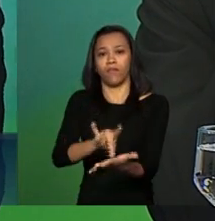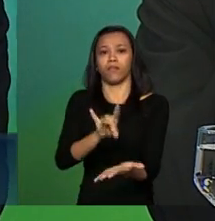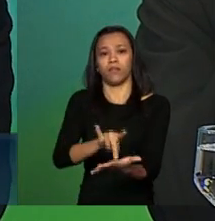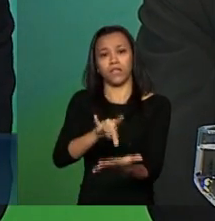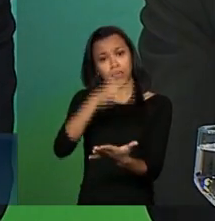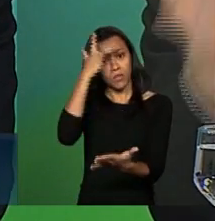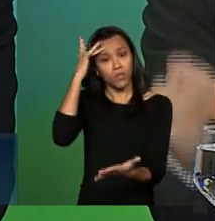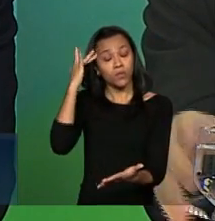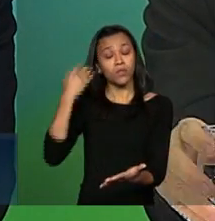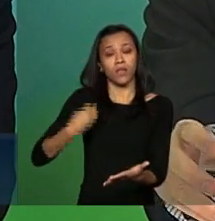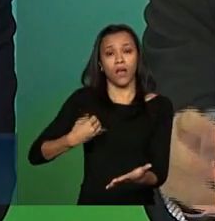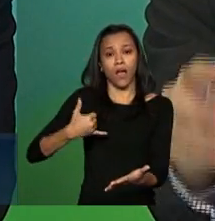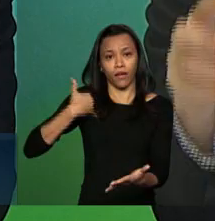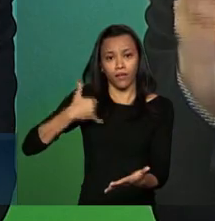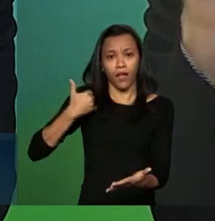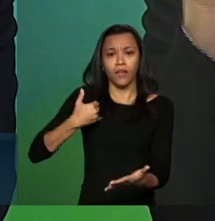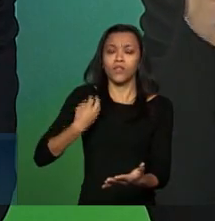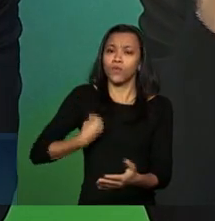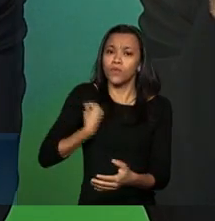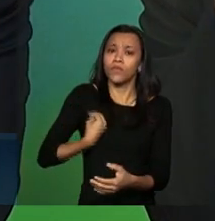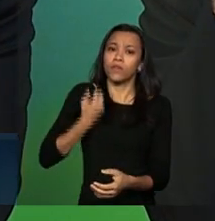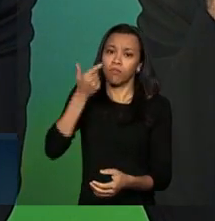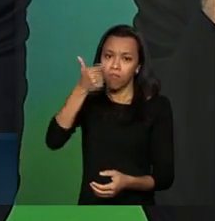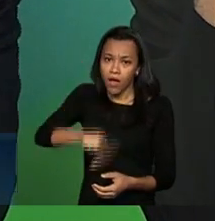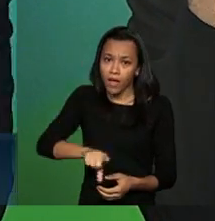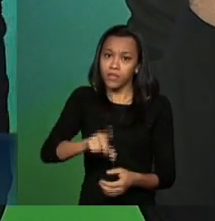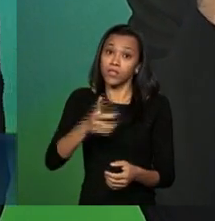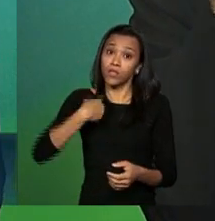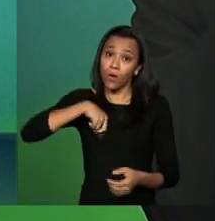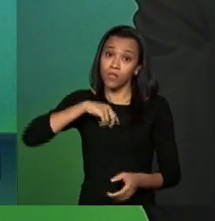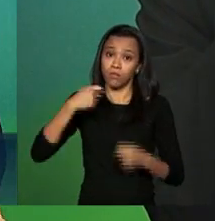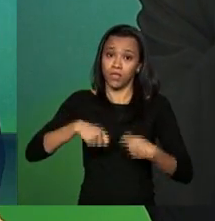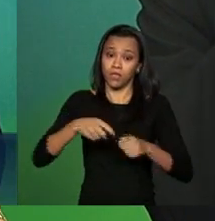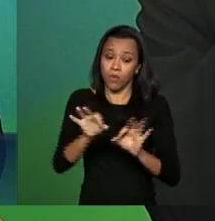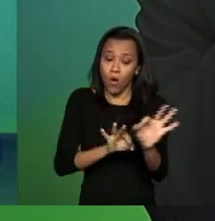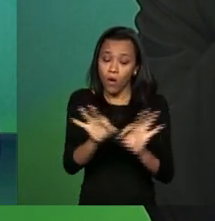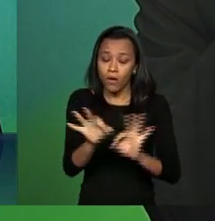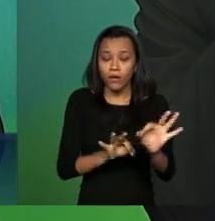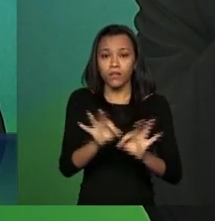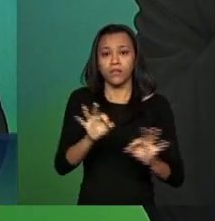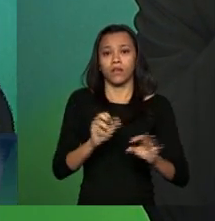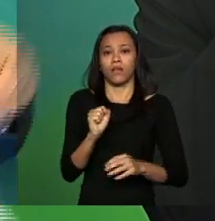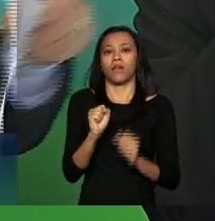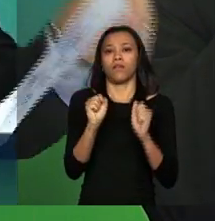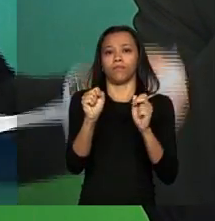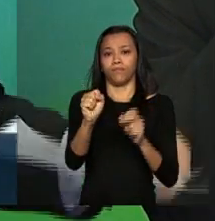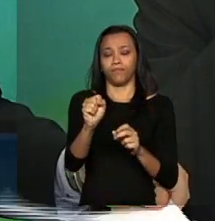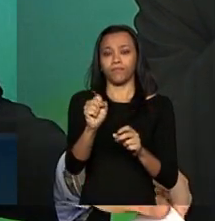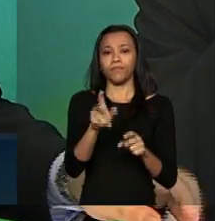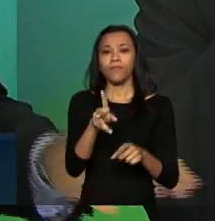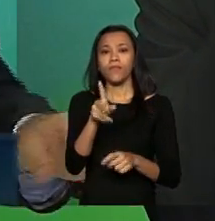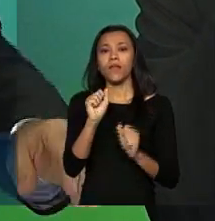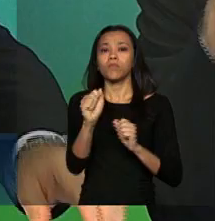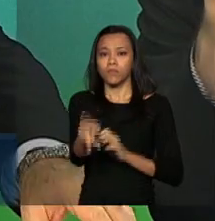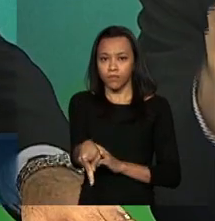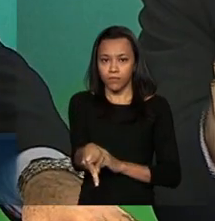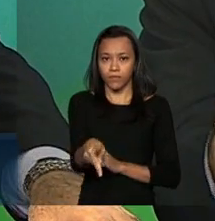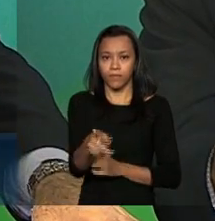Então, nós precisamos programar a Previdência Social para essa nova realidade. Pode passar.